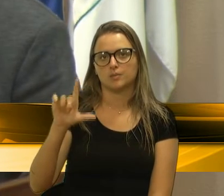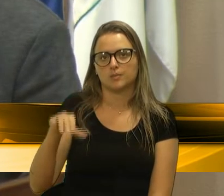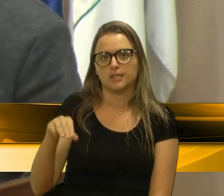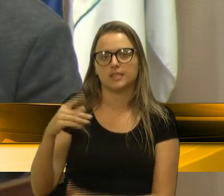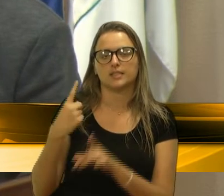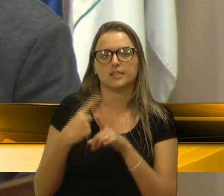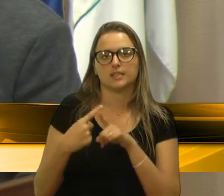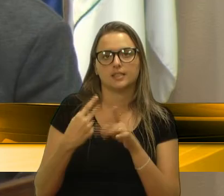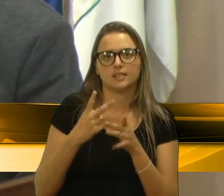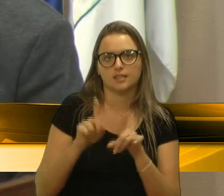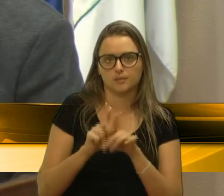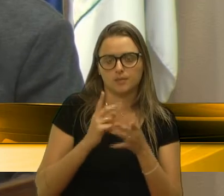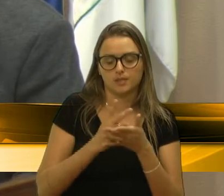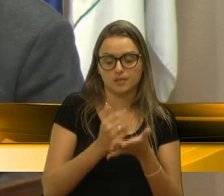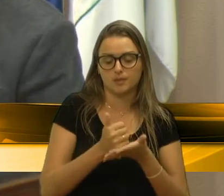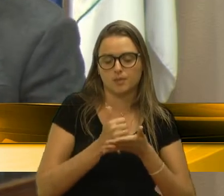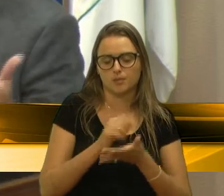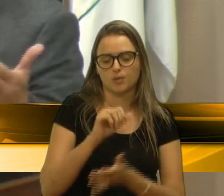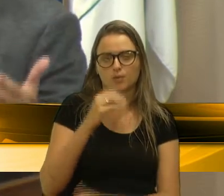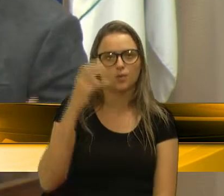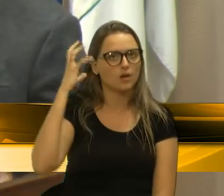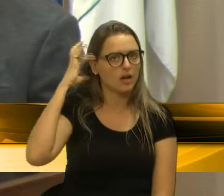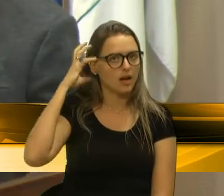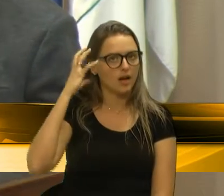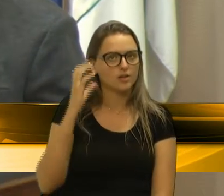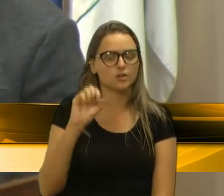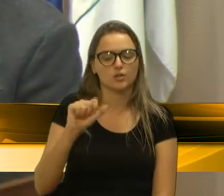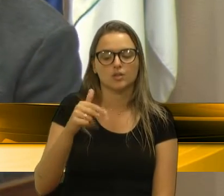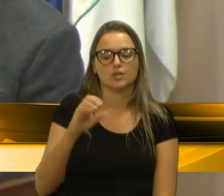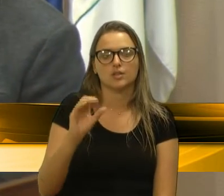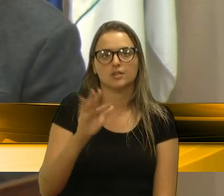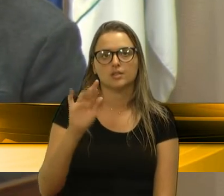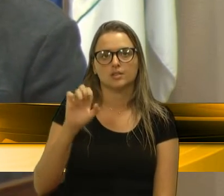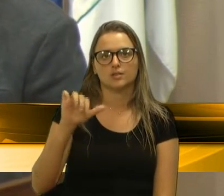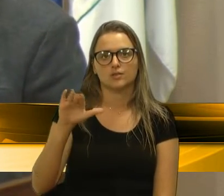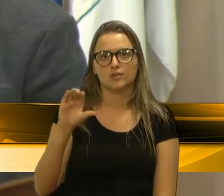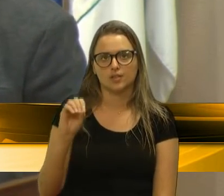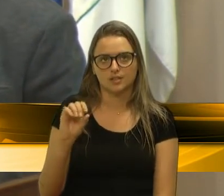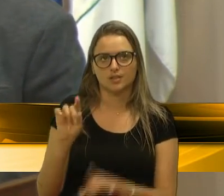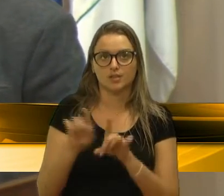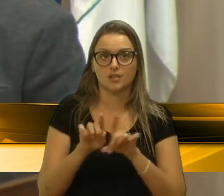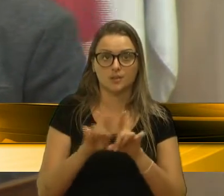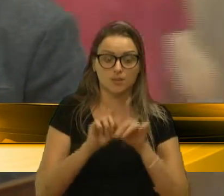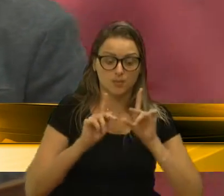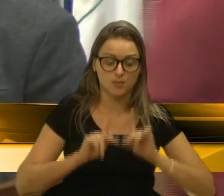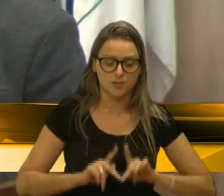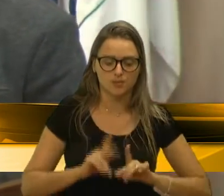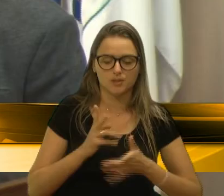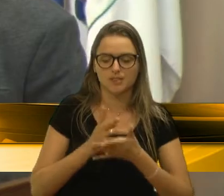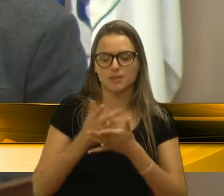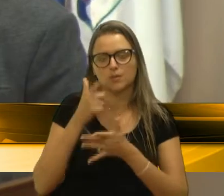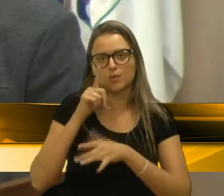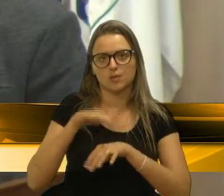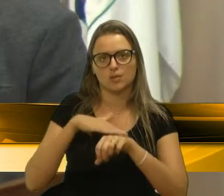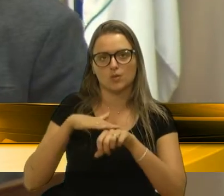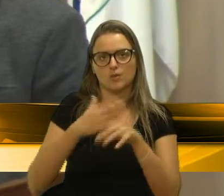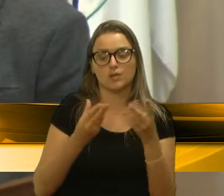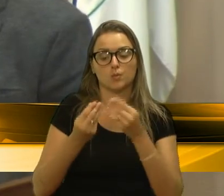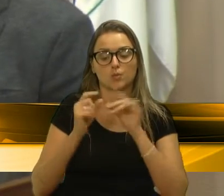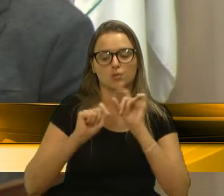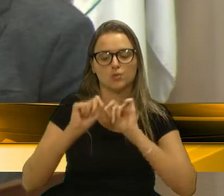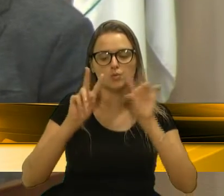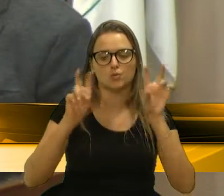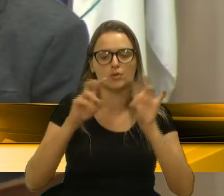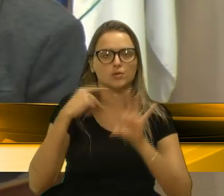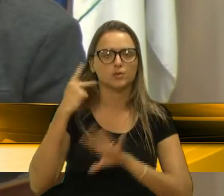seja bem-vindo aqui. E eu sou uma pessoa que, quando a gente conversa sobre política, sempre tem bons debates com ele. Presidente